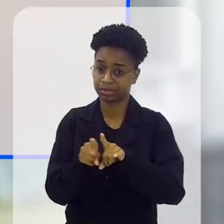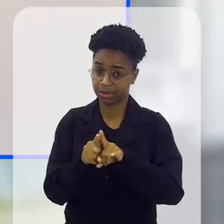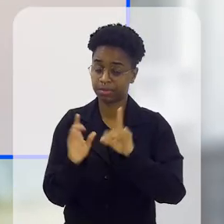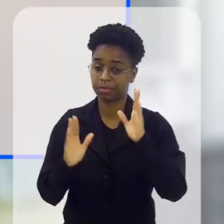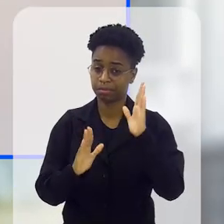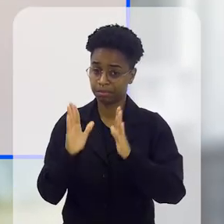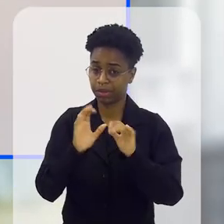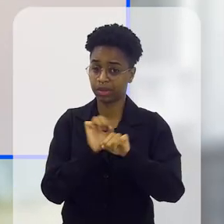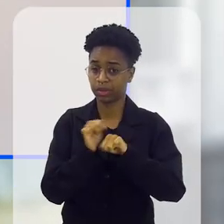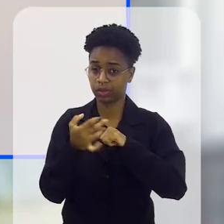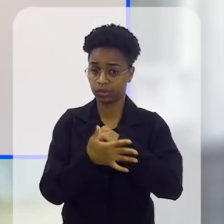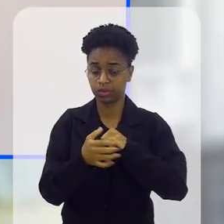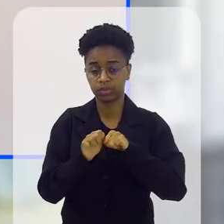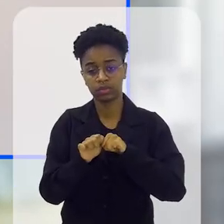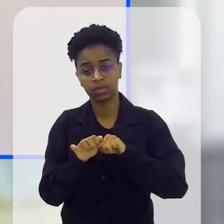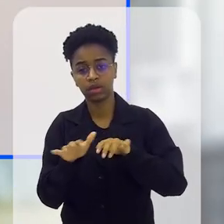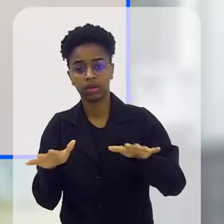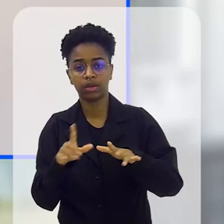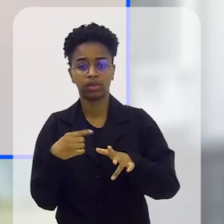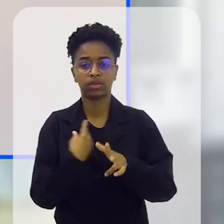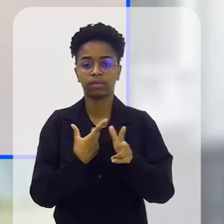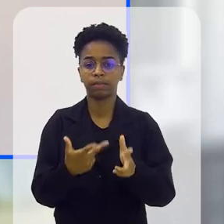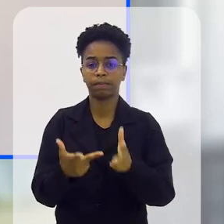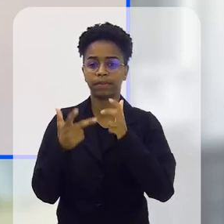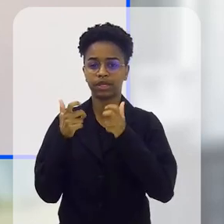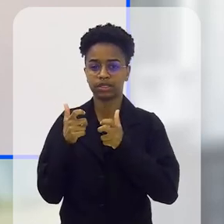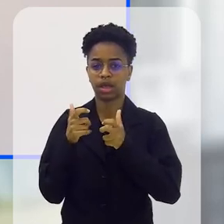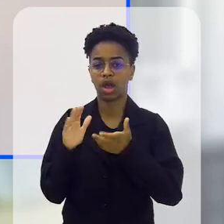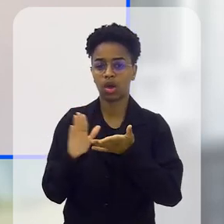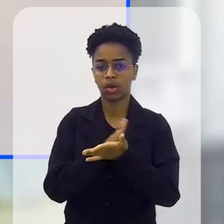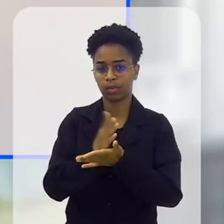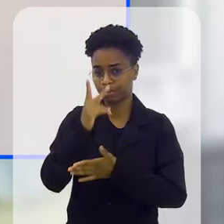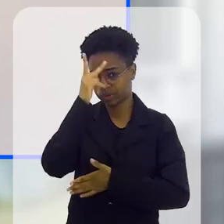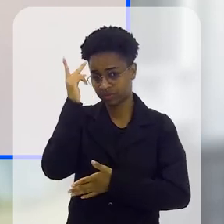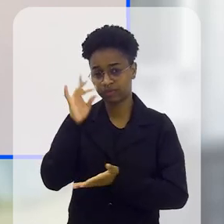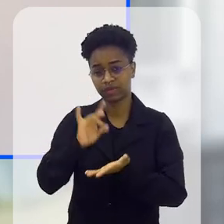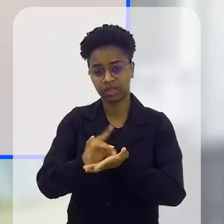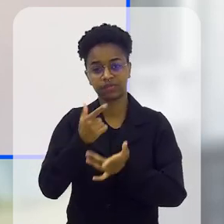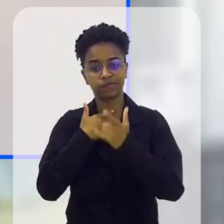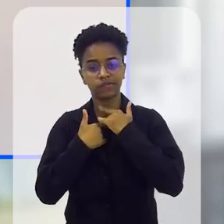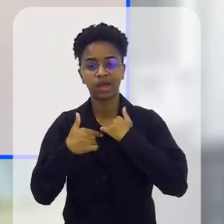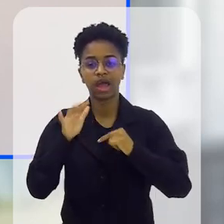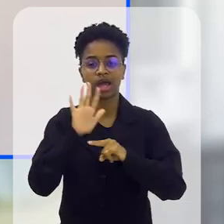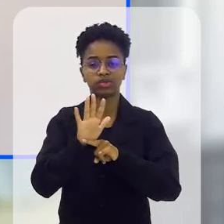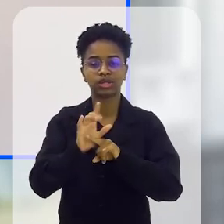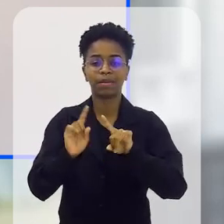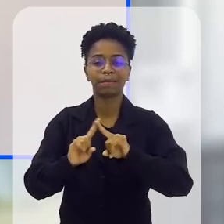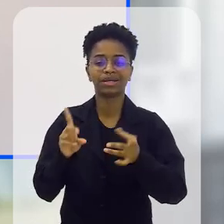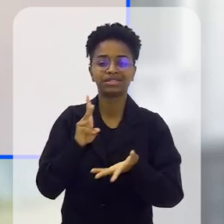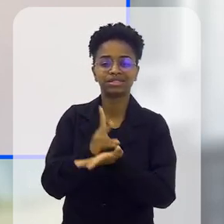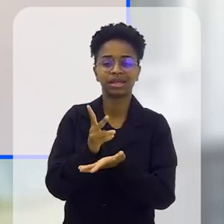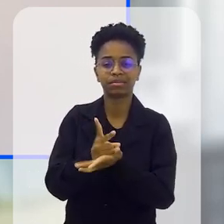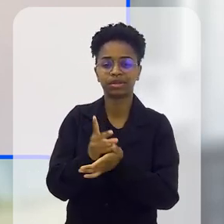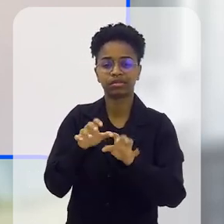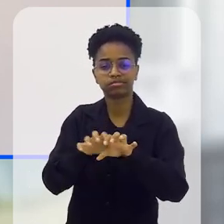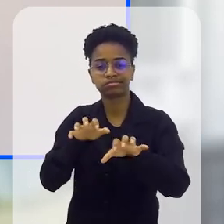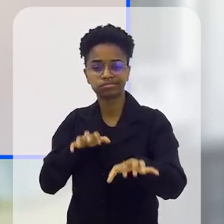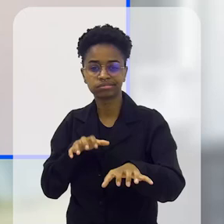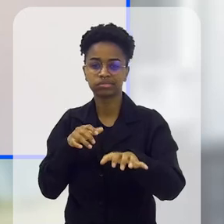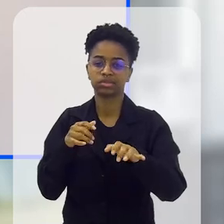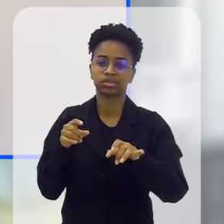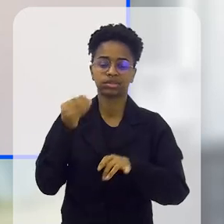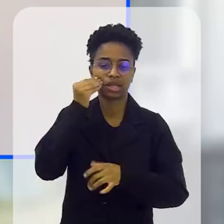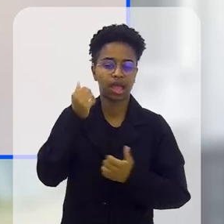isso também. Durante a pandemia, gente notou que tinha pessoas querendo mesmo ajudar, mas de forma sempre remota,